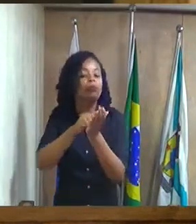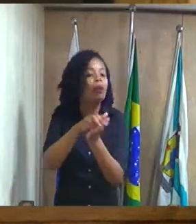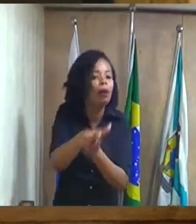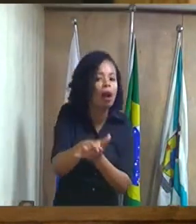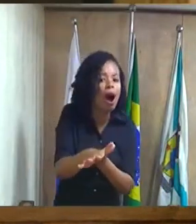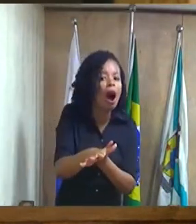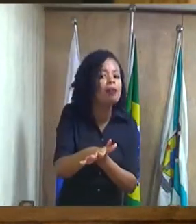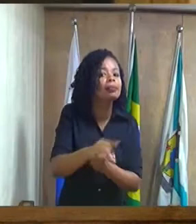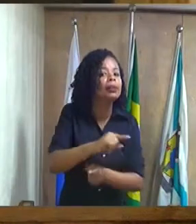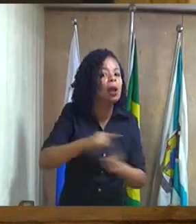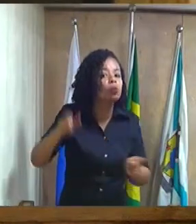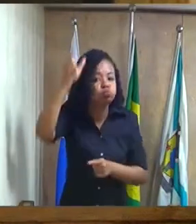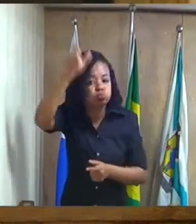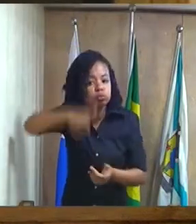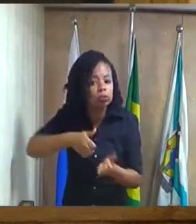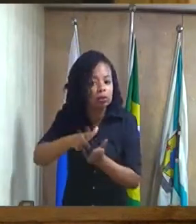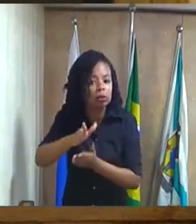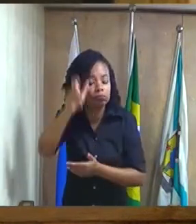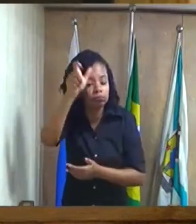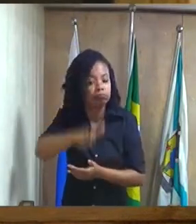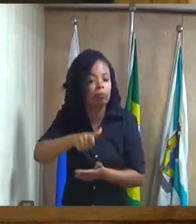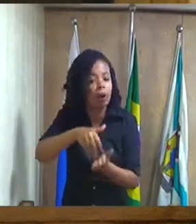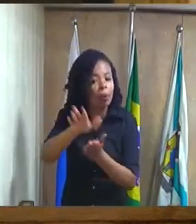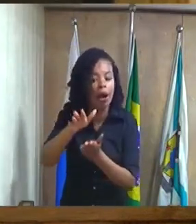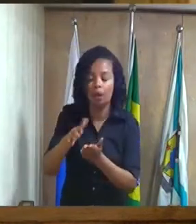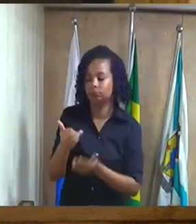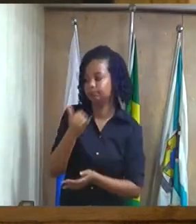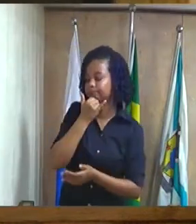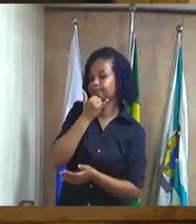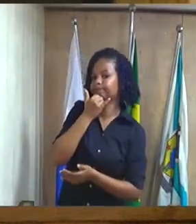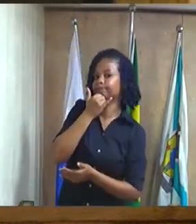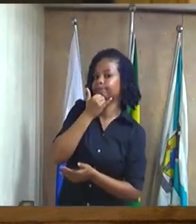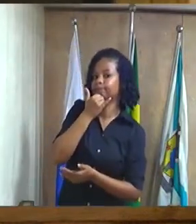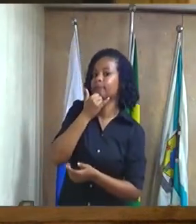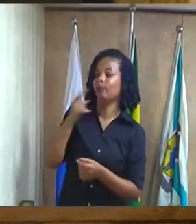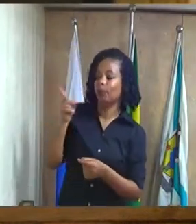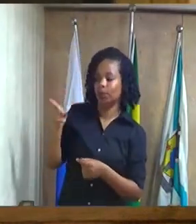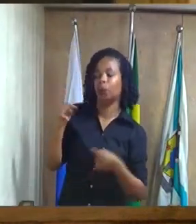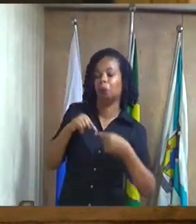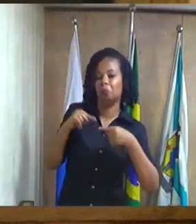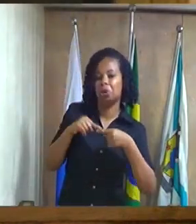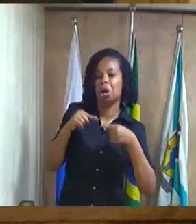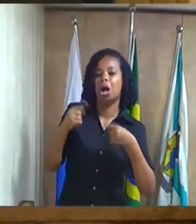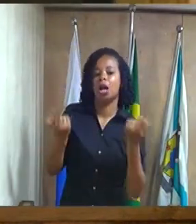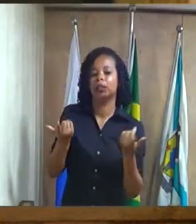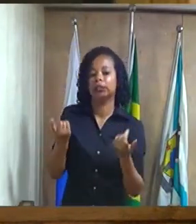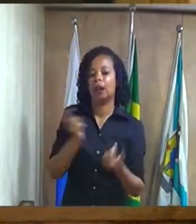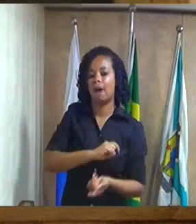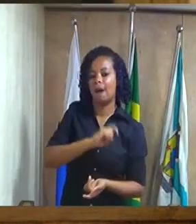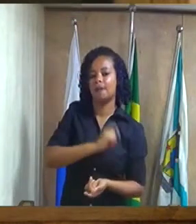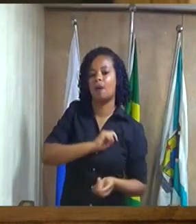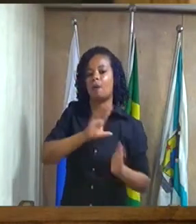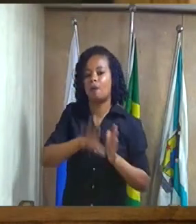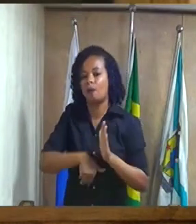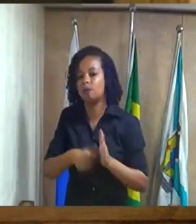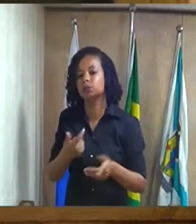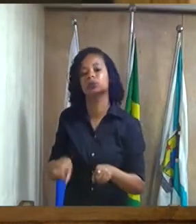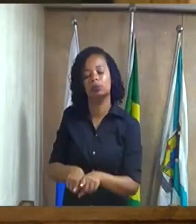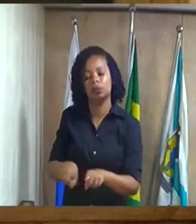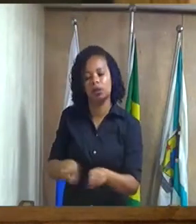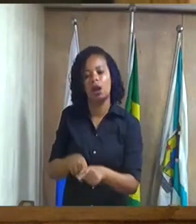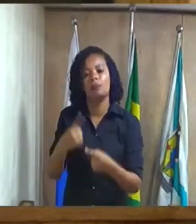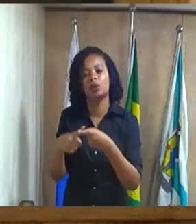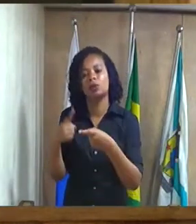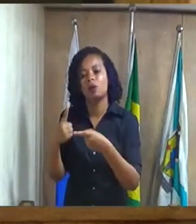cair o secretário aí me desculpa prefeito vai compactuar com essa sacanagem e com essa corrupção também porque o